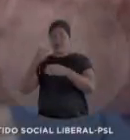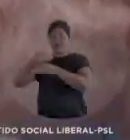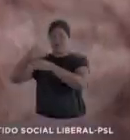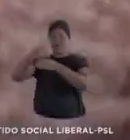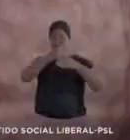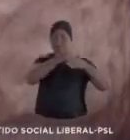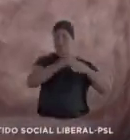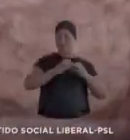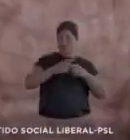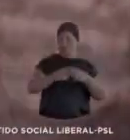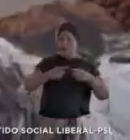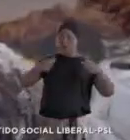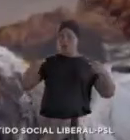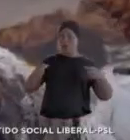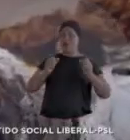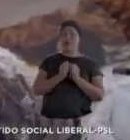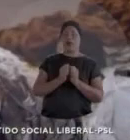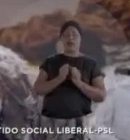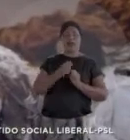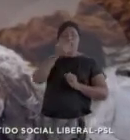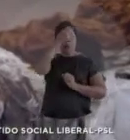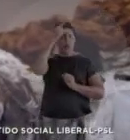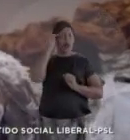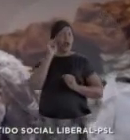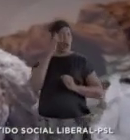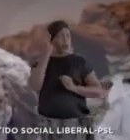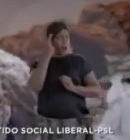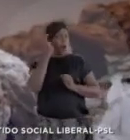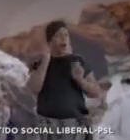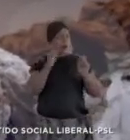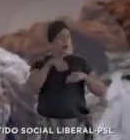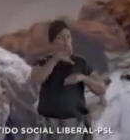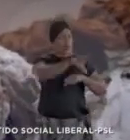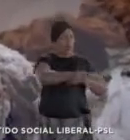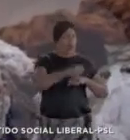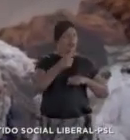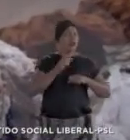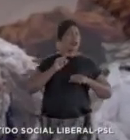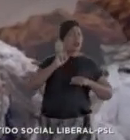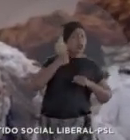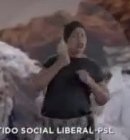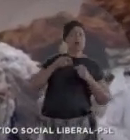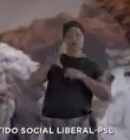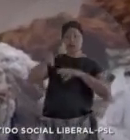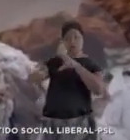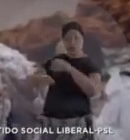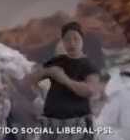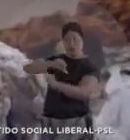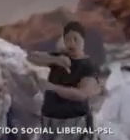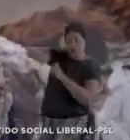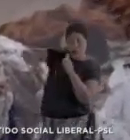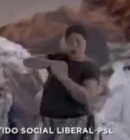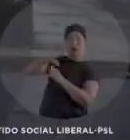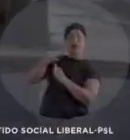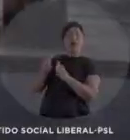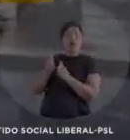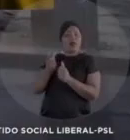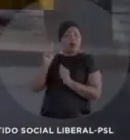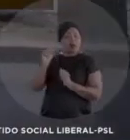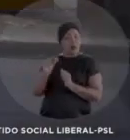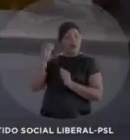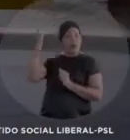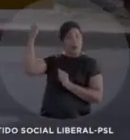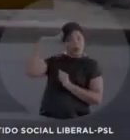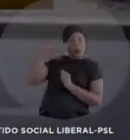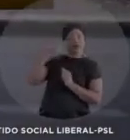casa Serviz em larga escala O cidadão comum Ele pode levar seu lixo Para um ponto de coleta Ele pode receber um crédito Em energia Numa